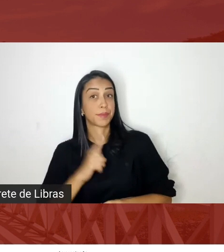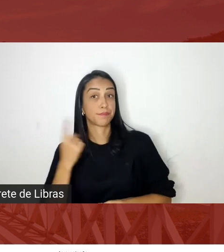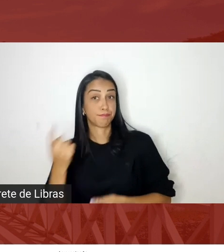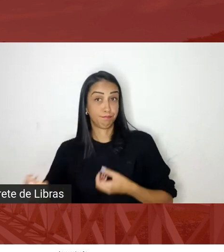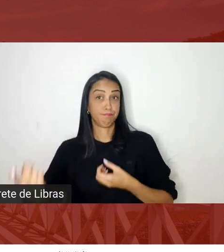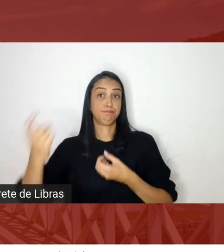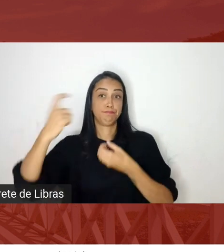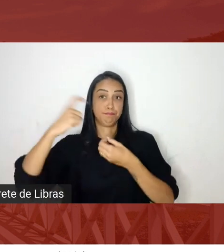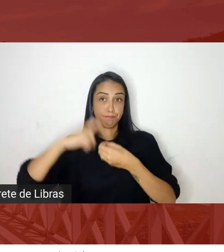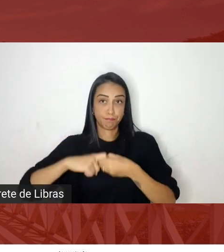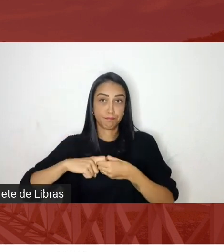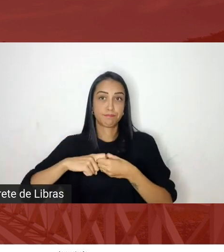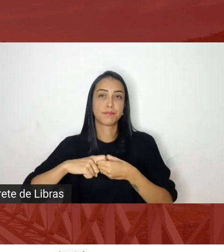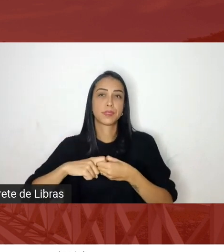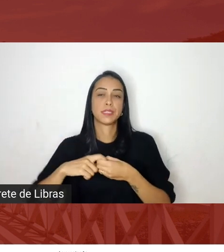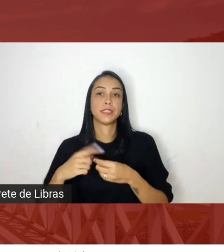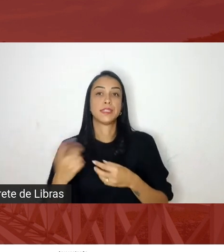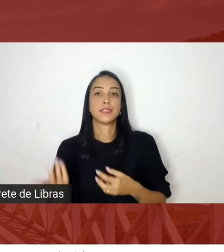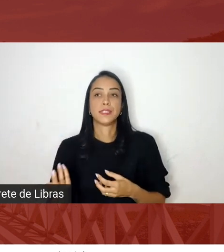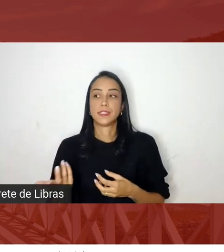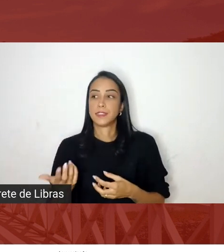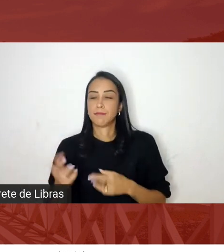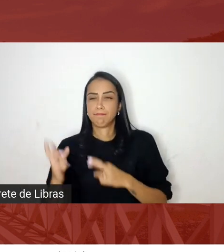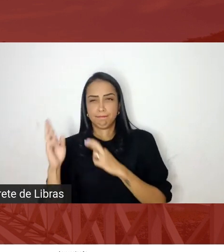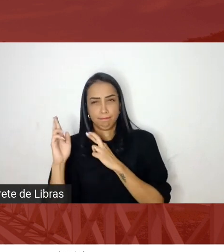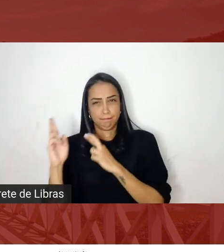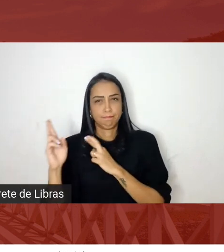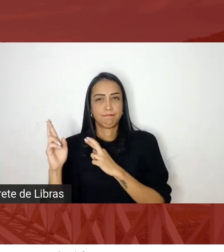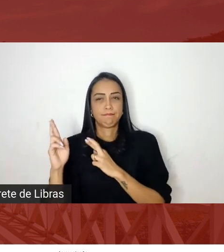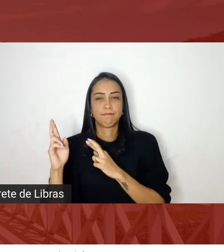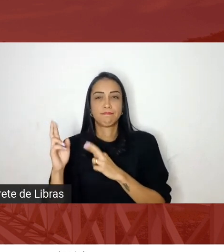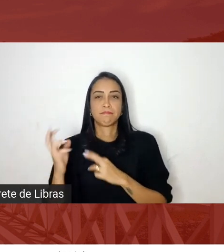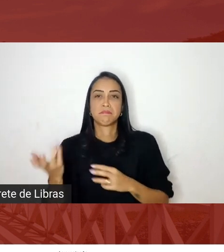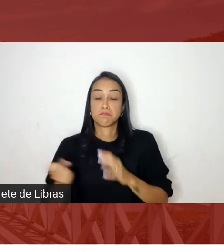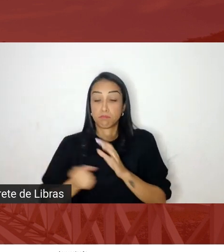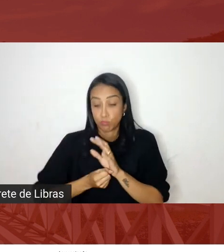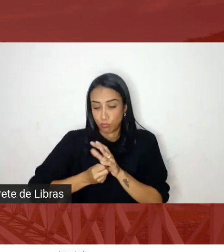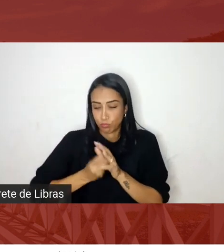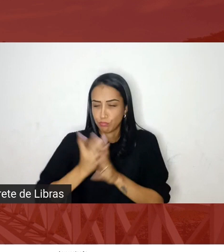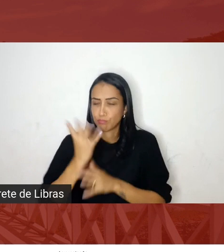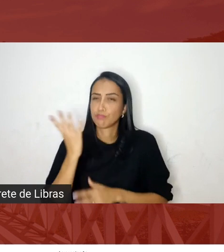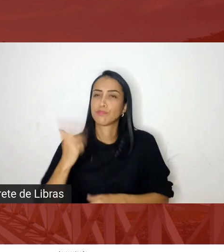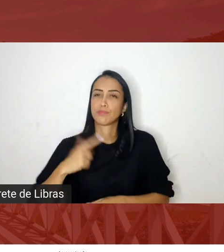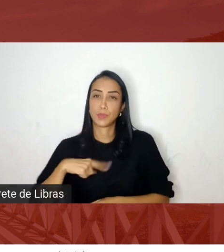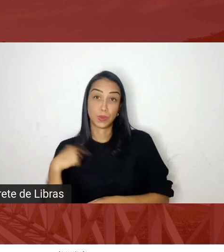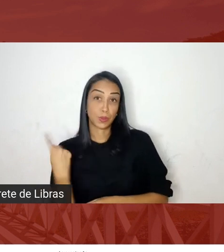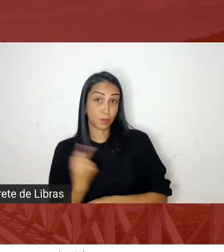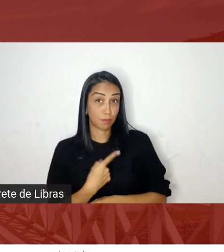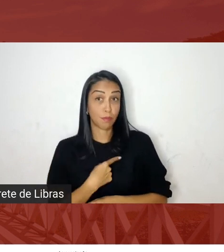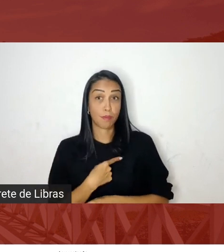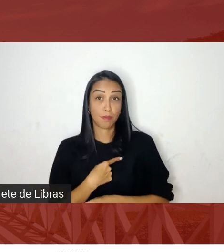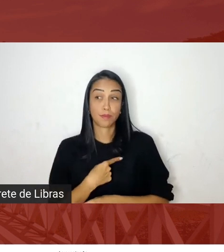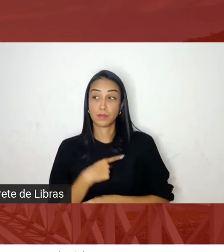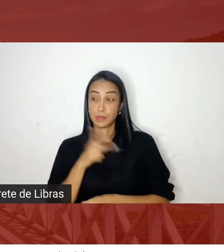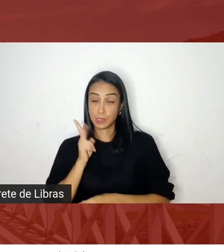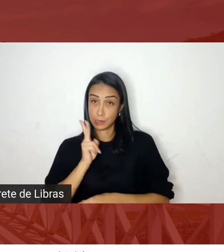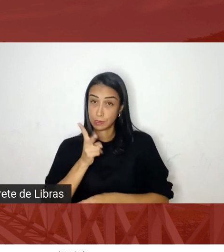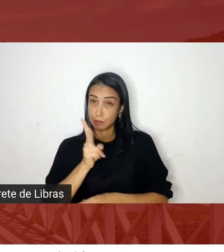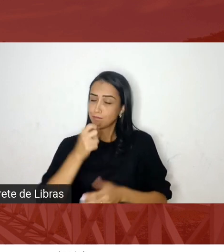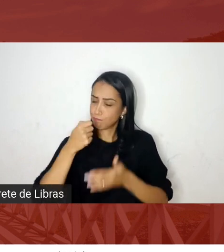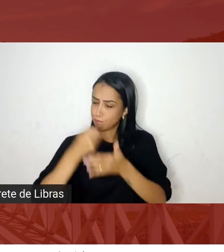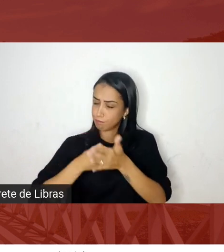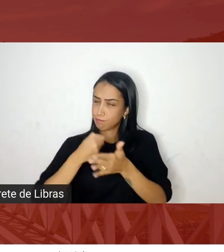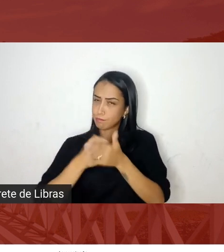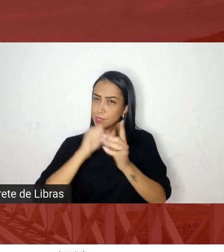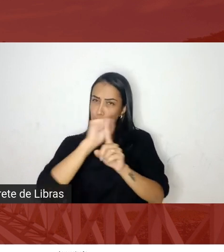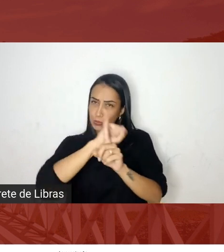perspectiva e muitas vezes nós que defendemos uma sociedade plural